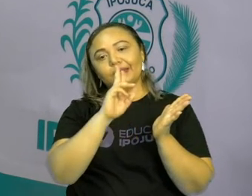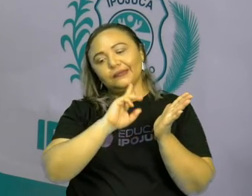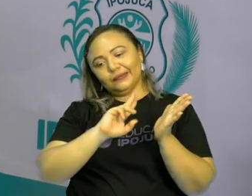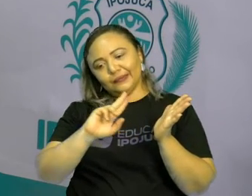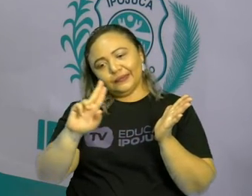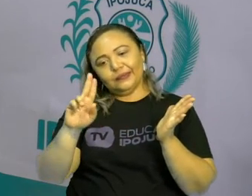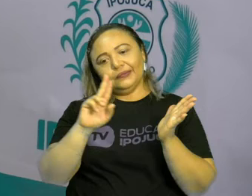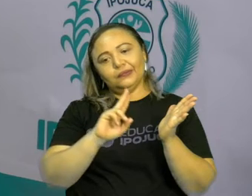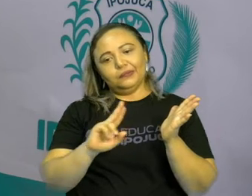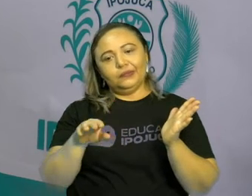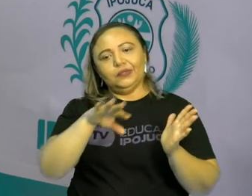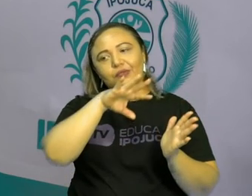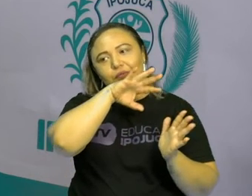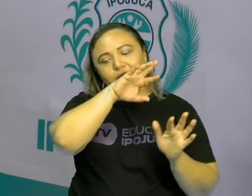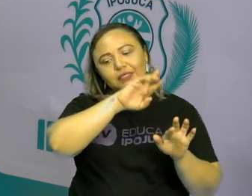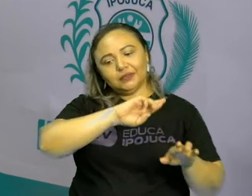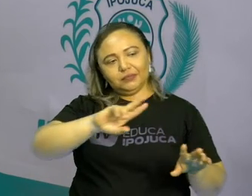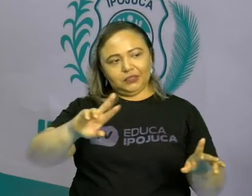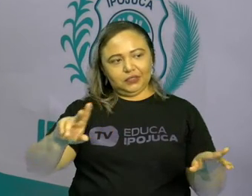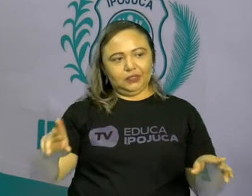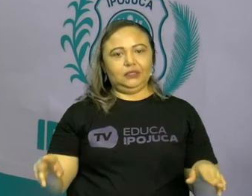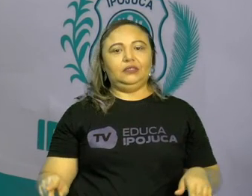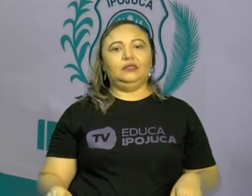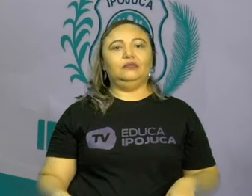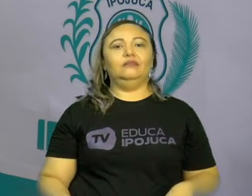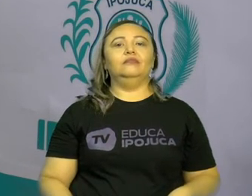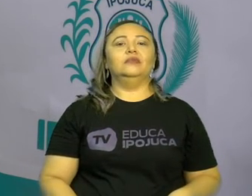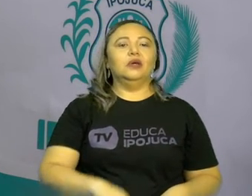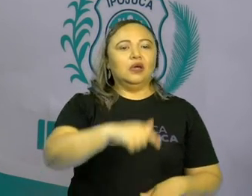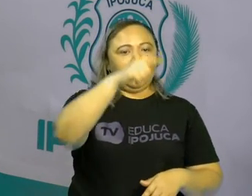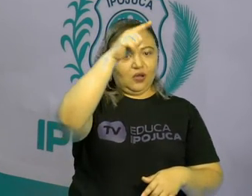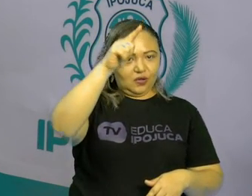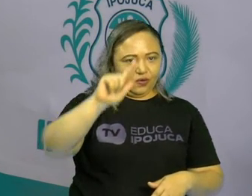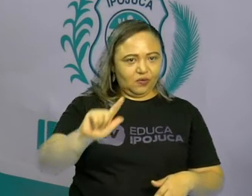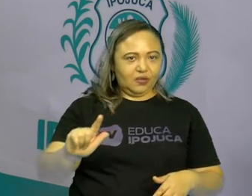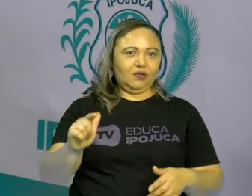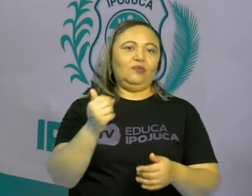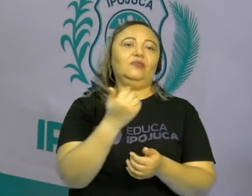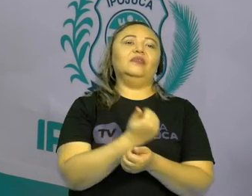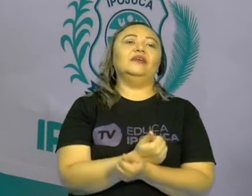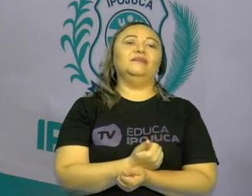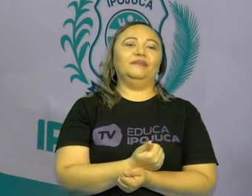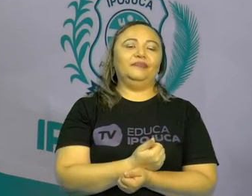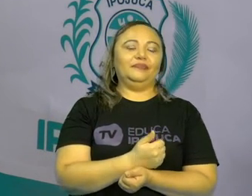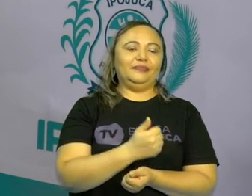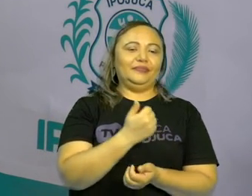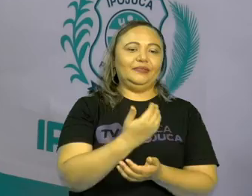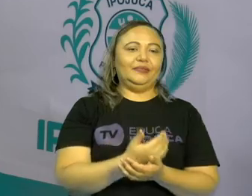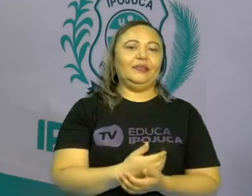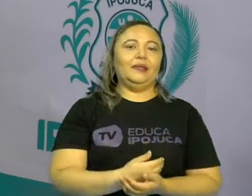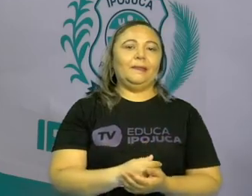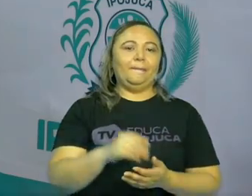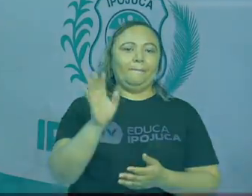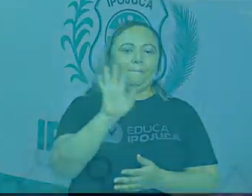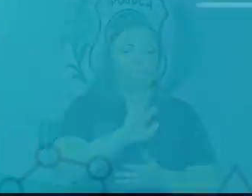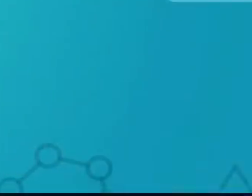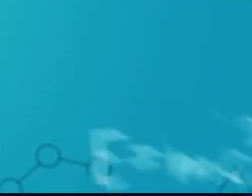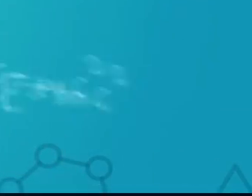um dos animais. Eu aguardo vocês na próxima aula. Até lá, se Deus quiser.